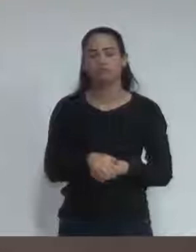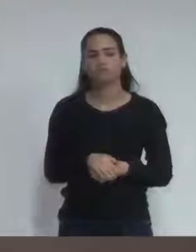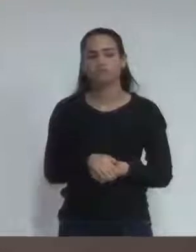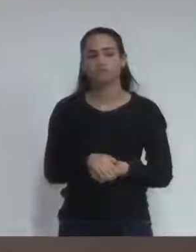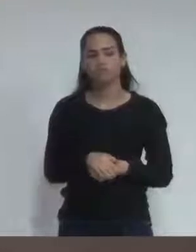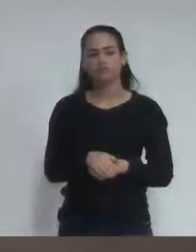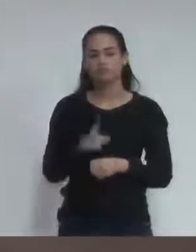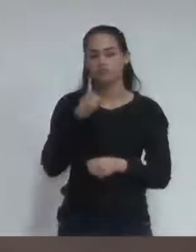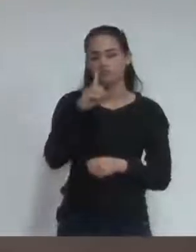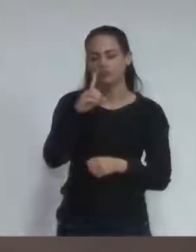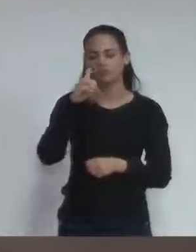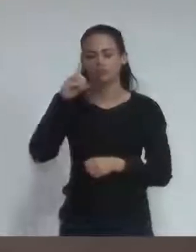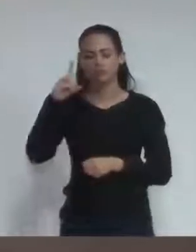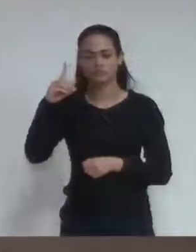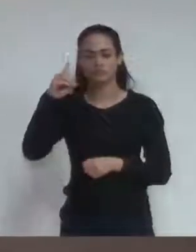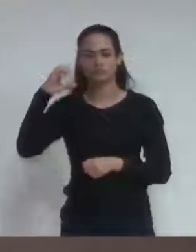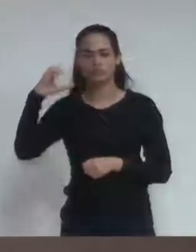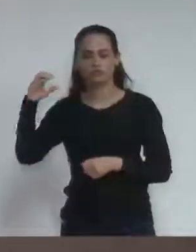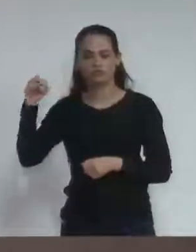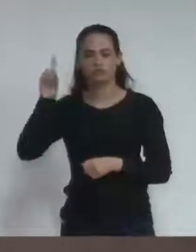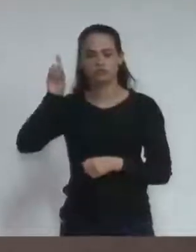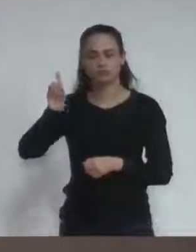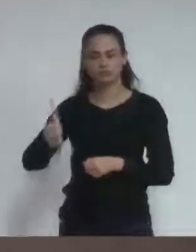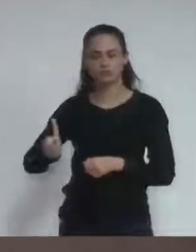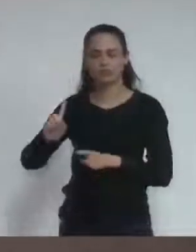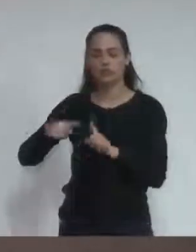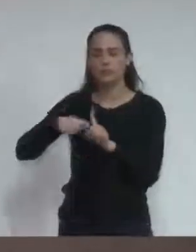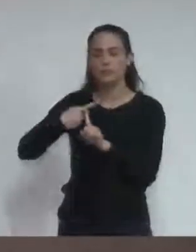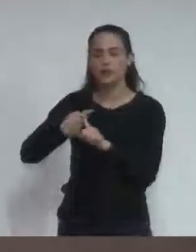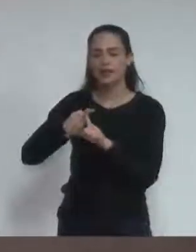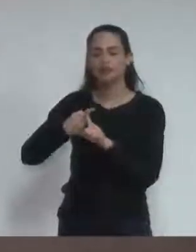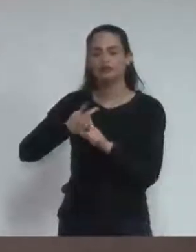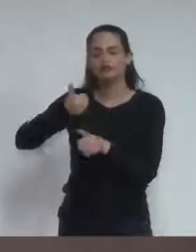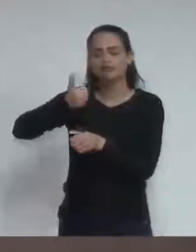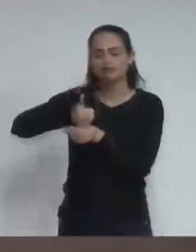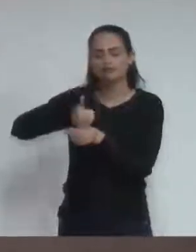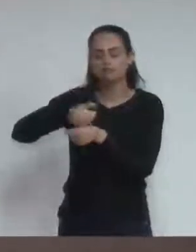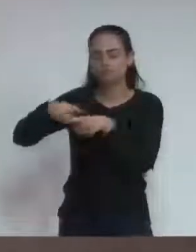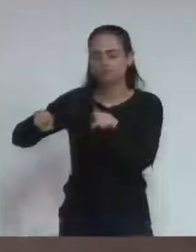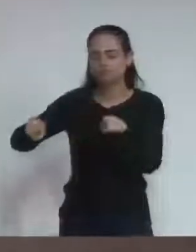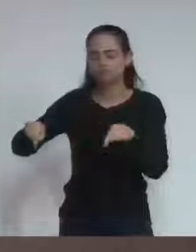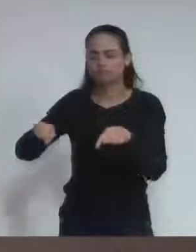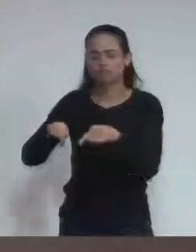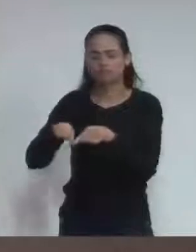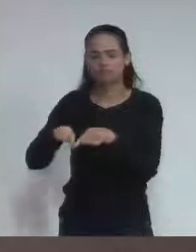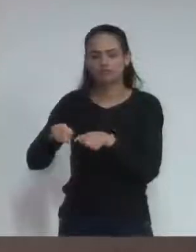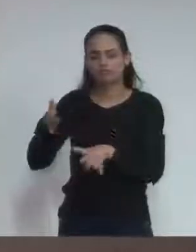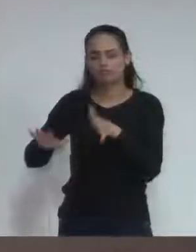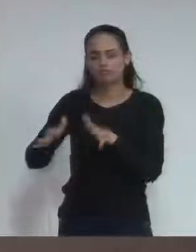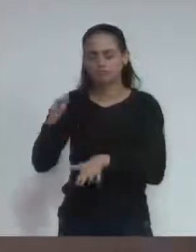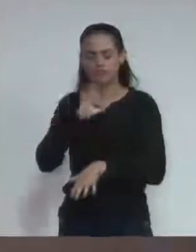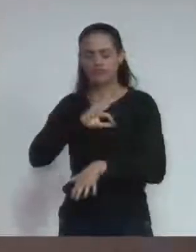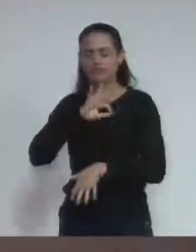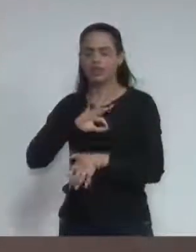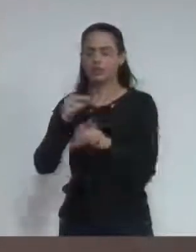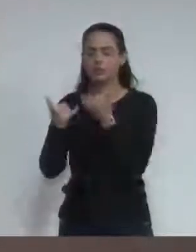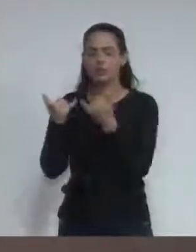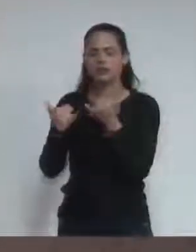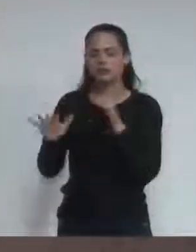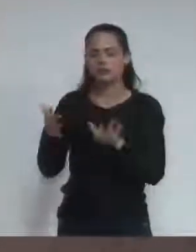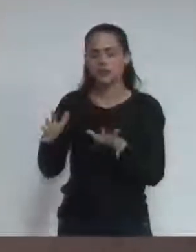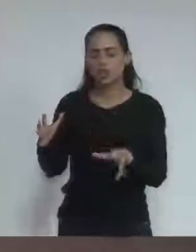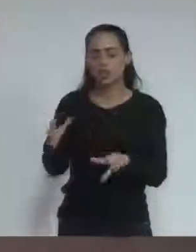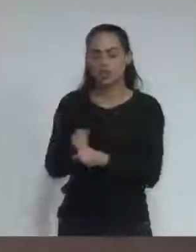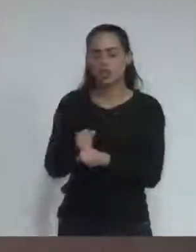Dos 110 diretores e chefes de gabinetes que têm o mesmo percebimento de salários, são